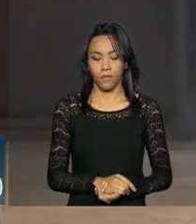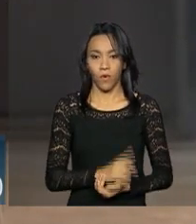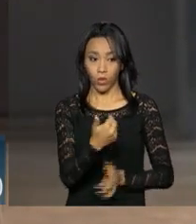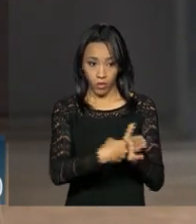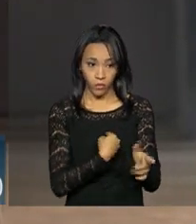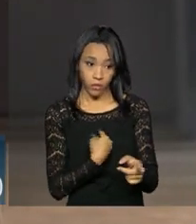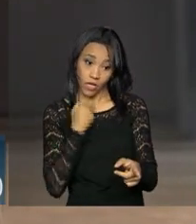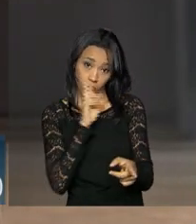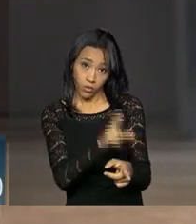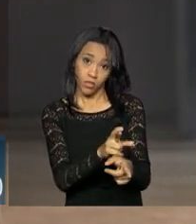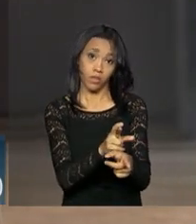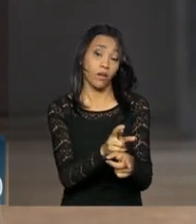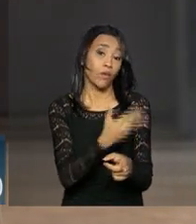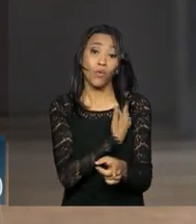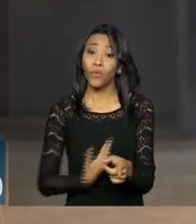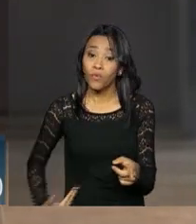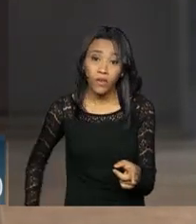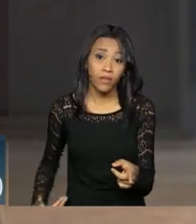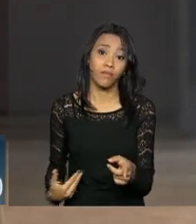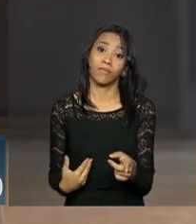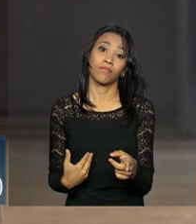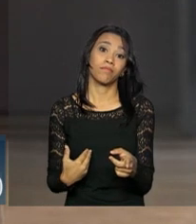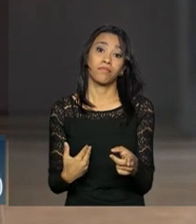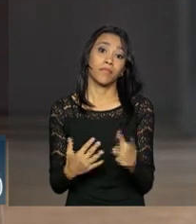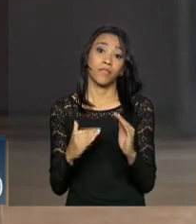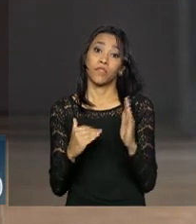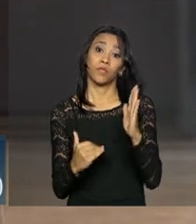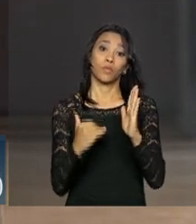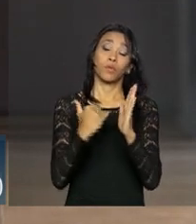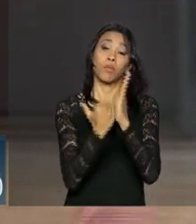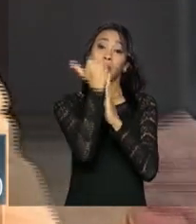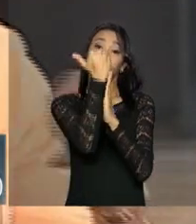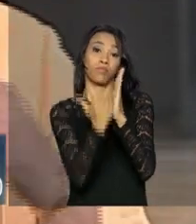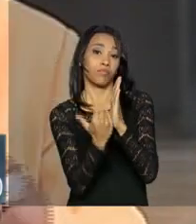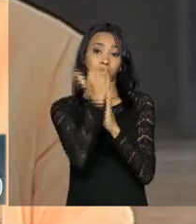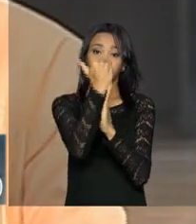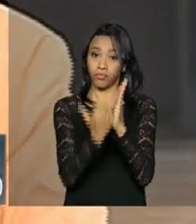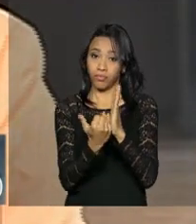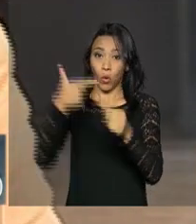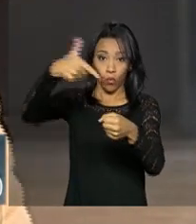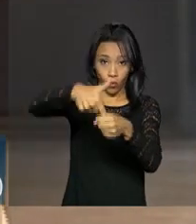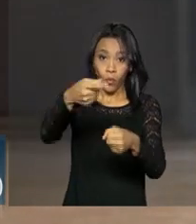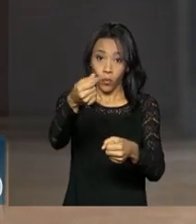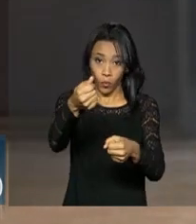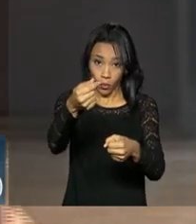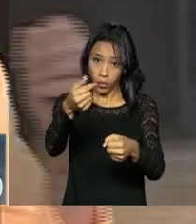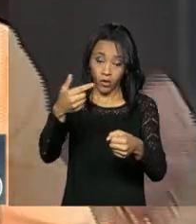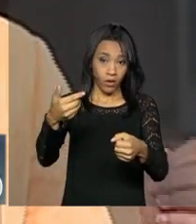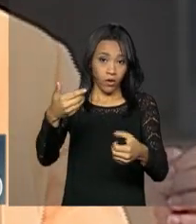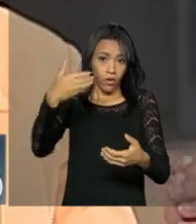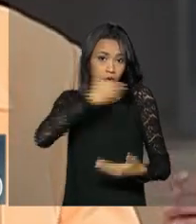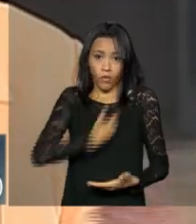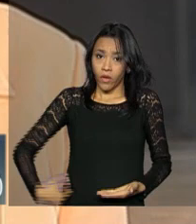O governo não tem nada a ver com subir ou baixar o preço da gasolina. O que eu acho interessante é o seguinte,